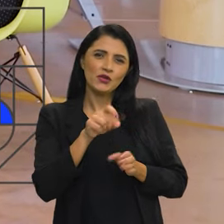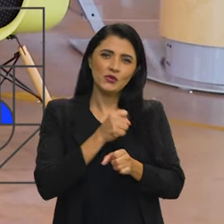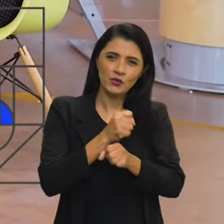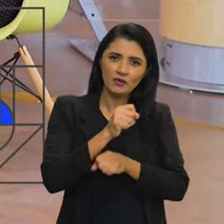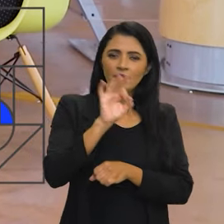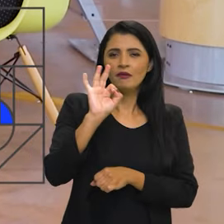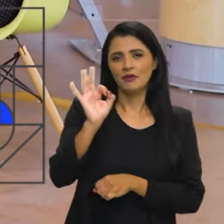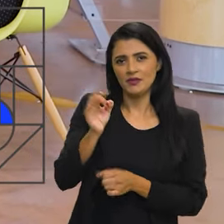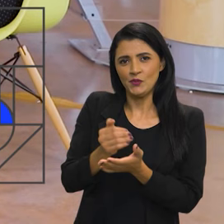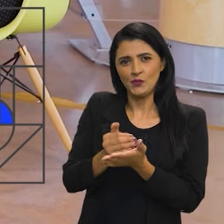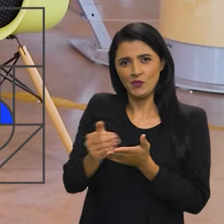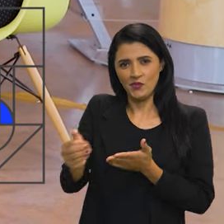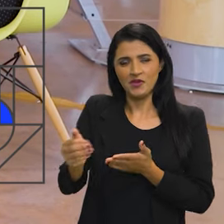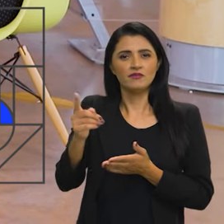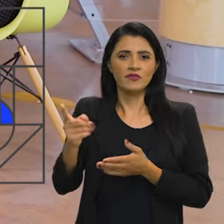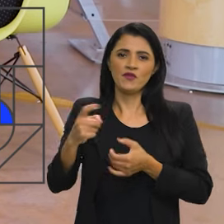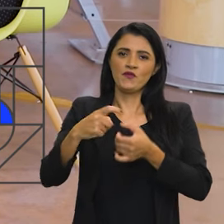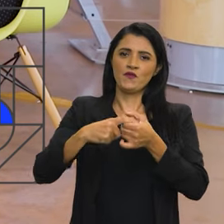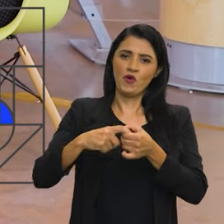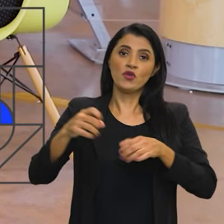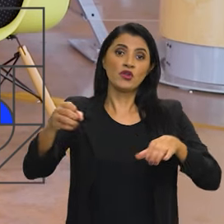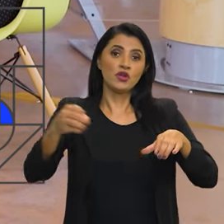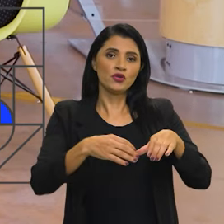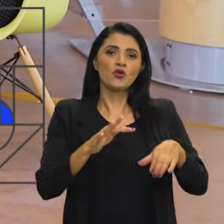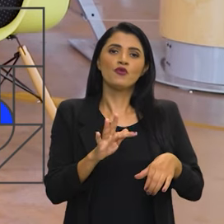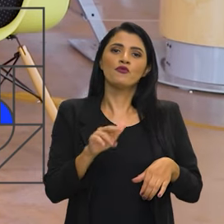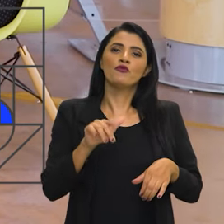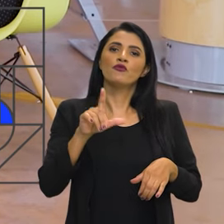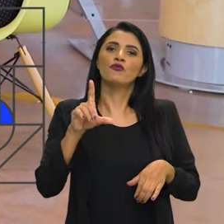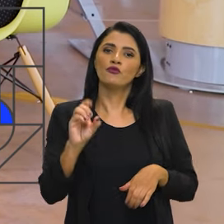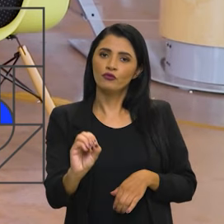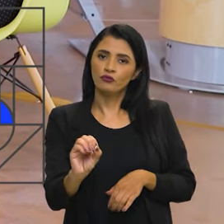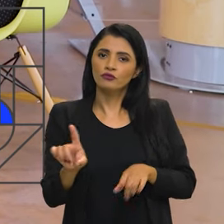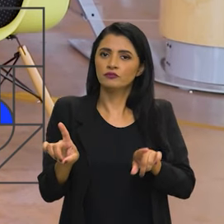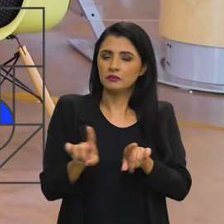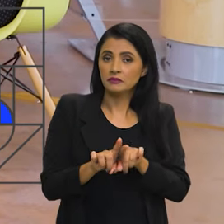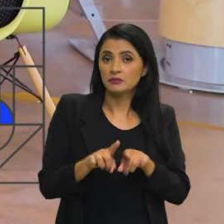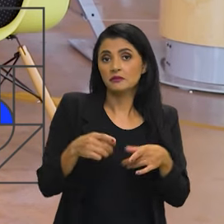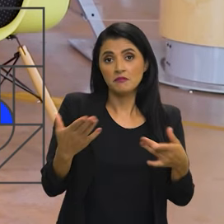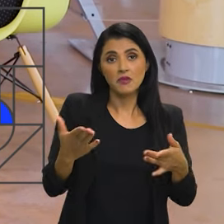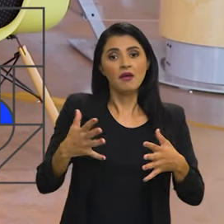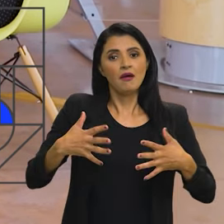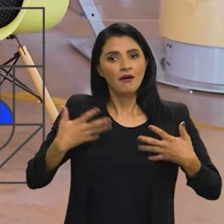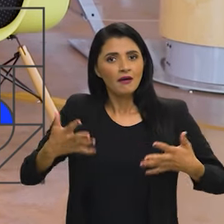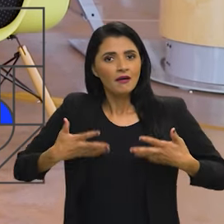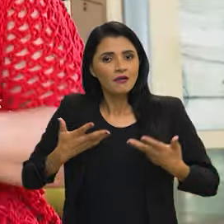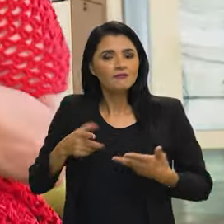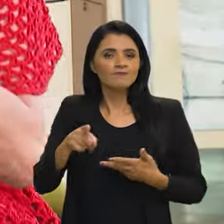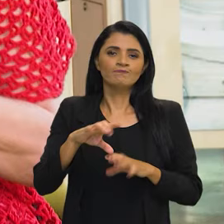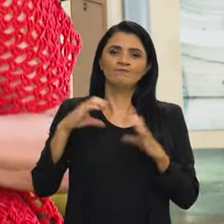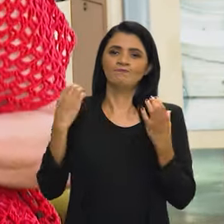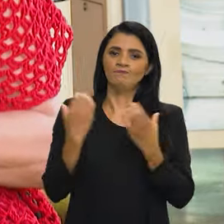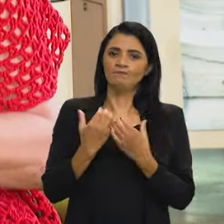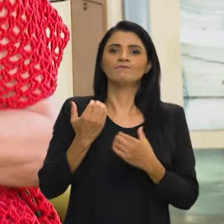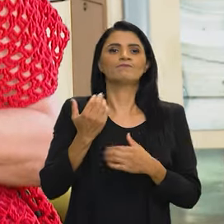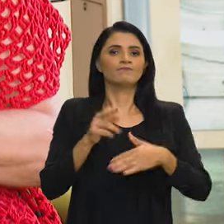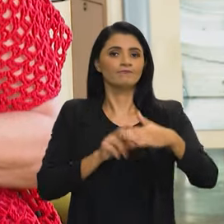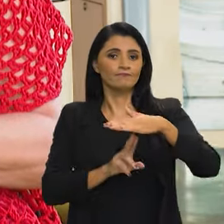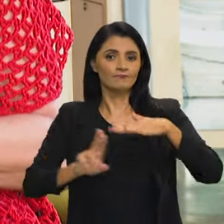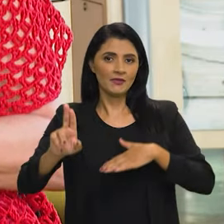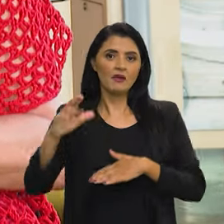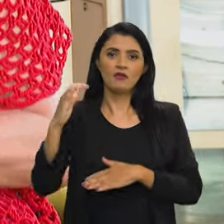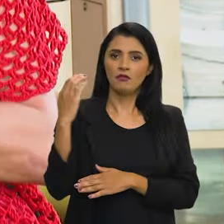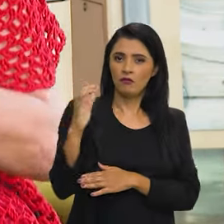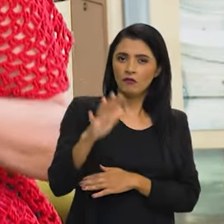comemorado. Exatamente. A própria recomposição do fundo, né? Que também foi algo que animou a comunidade acadêmica e